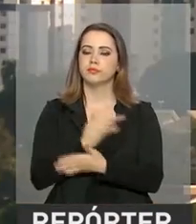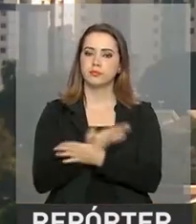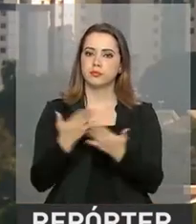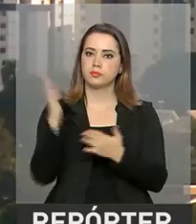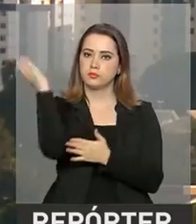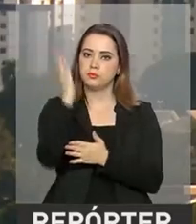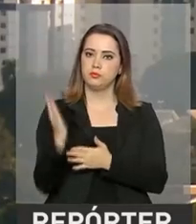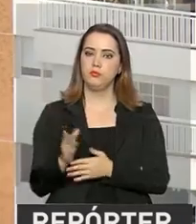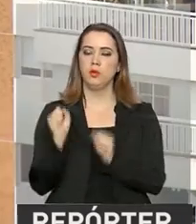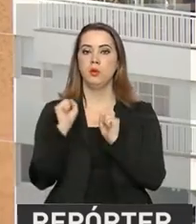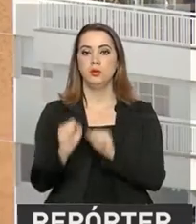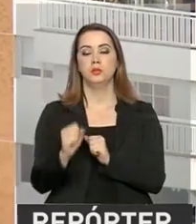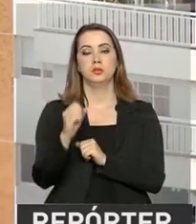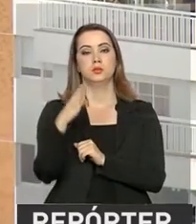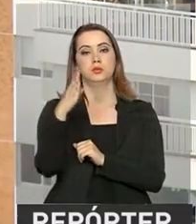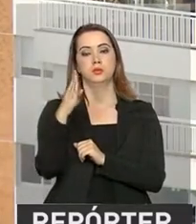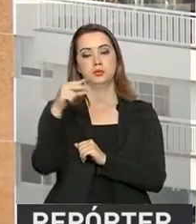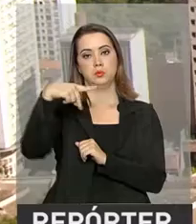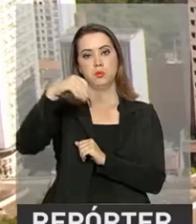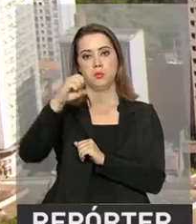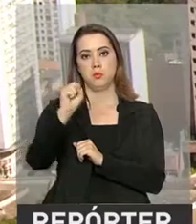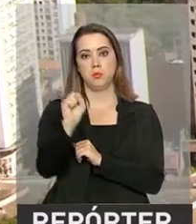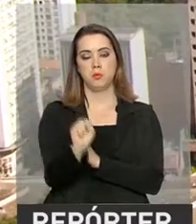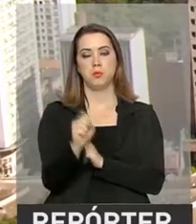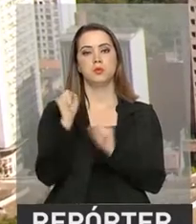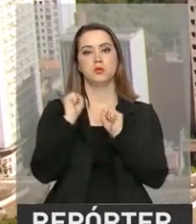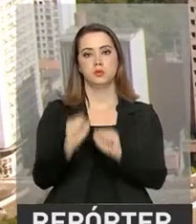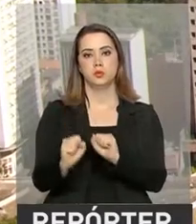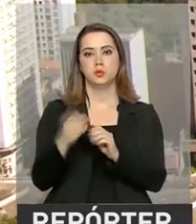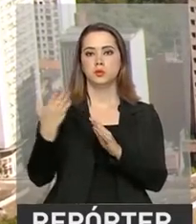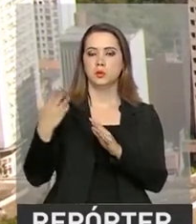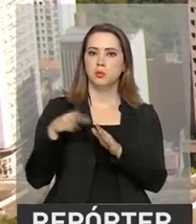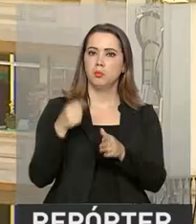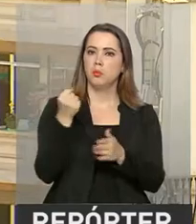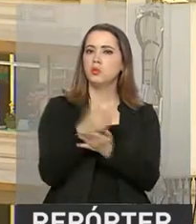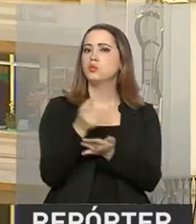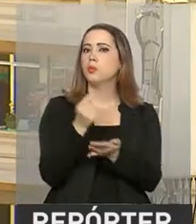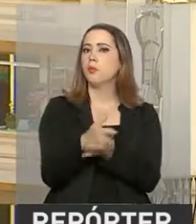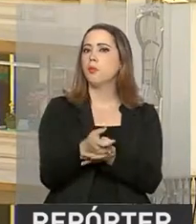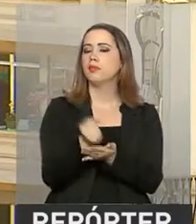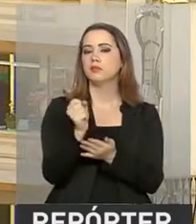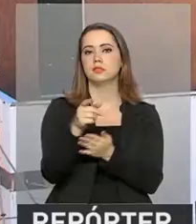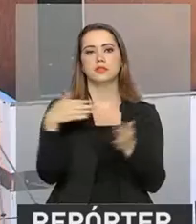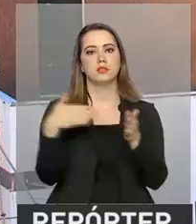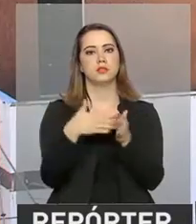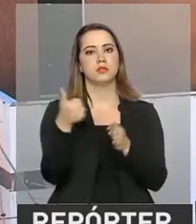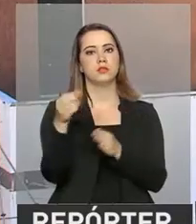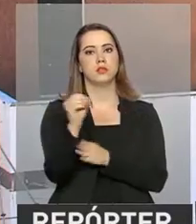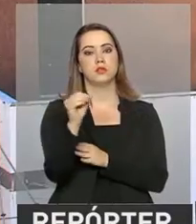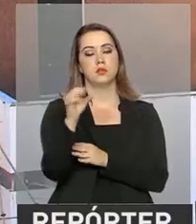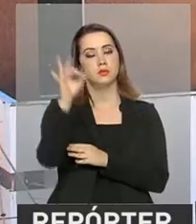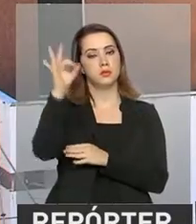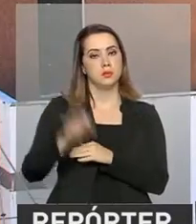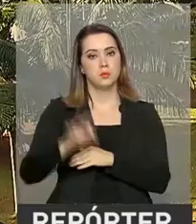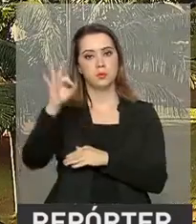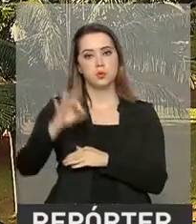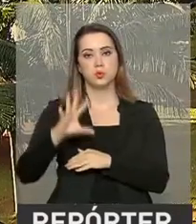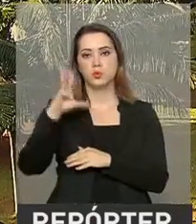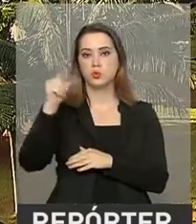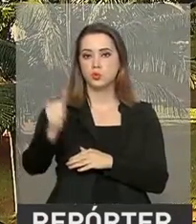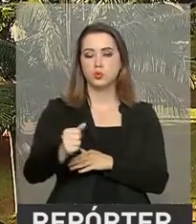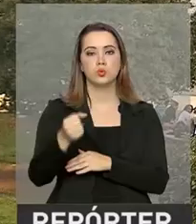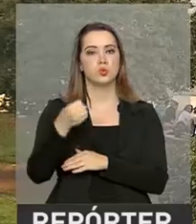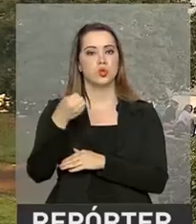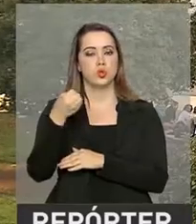poderá financiar até 100% dos bens, que podem ser imóveis, estabelecimentos comerciais, equipamentos e direitos de propriedade